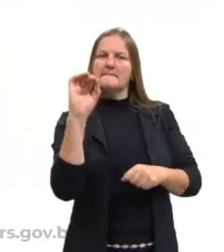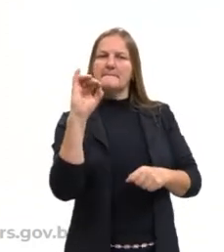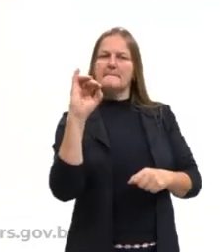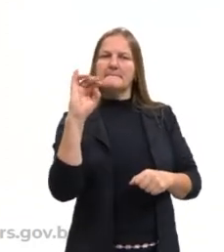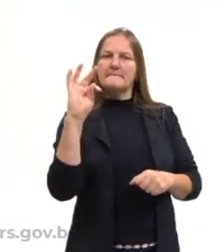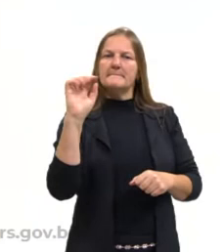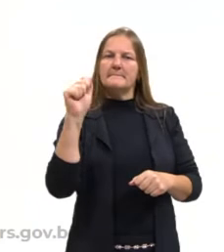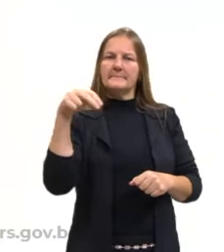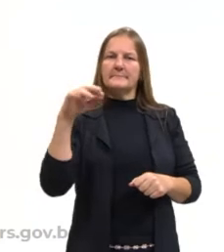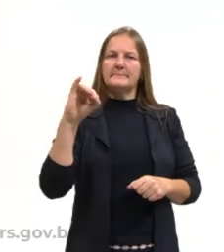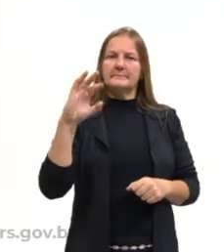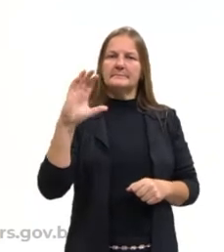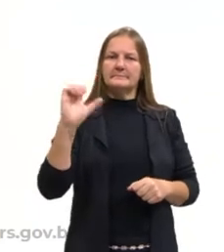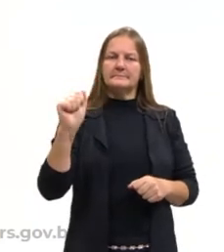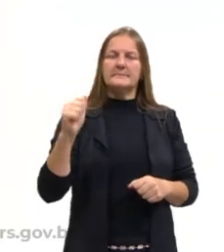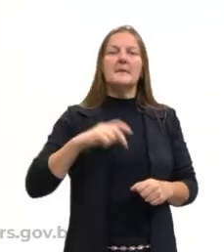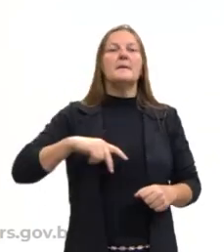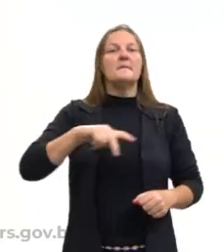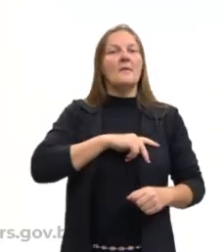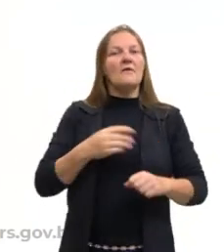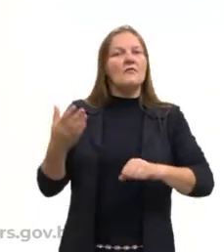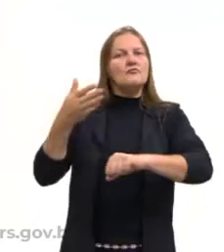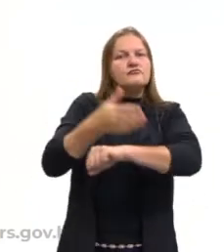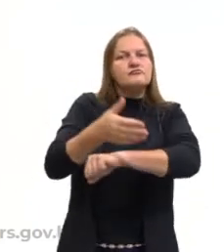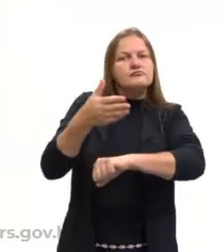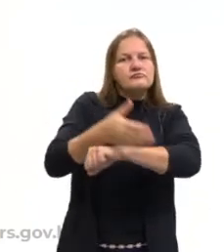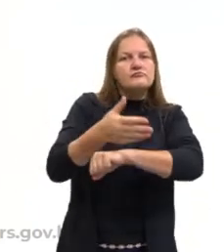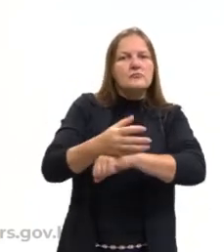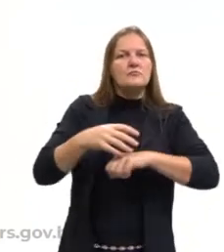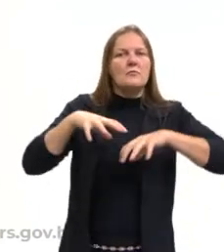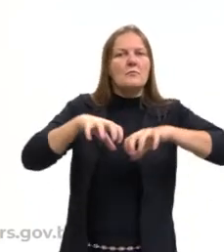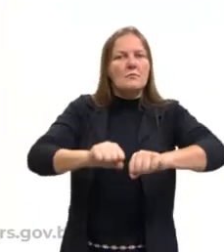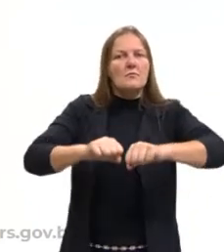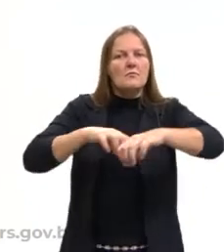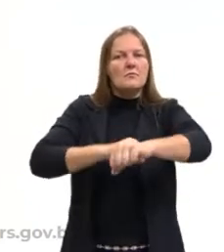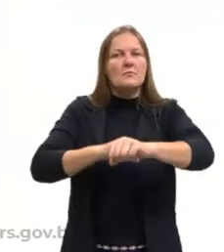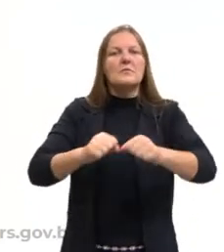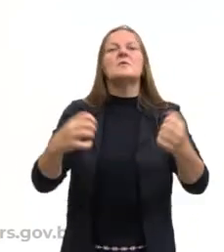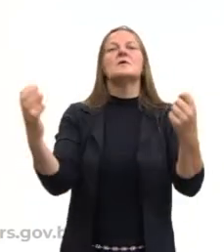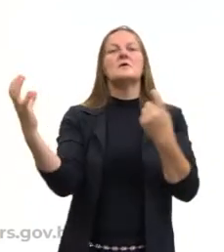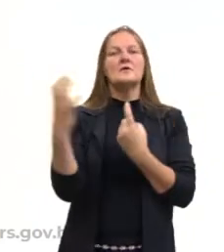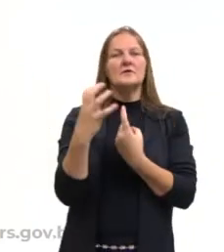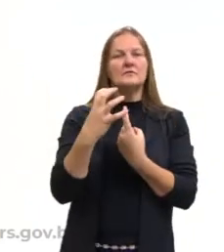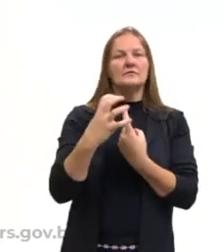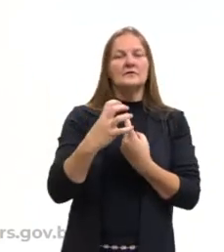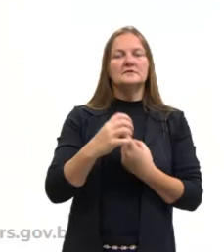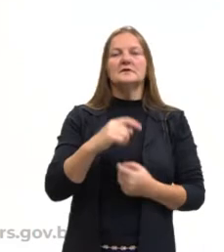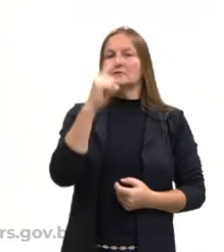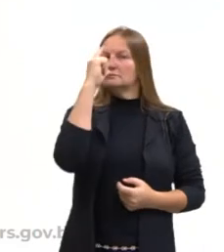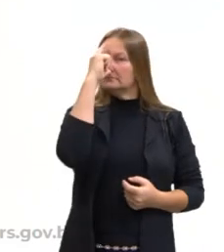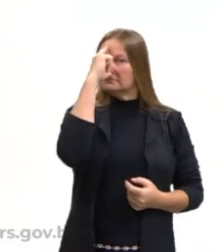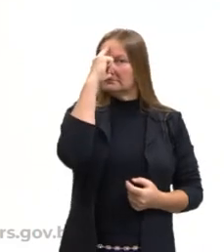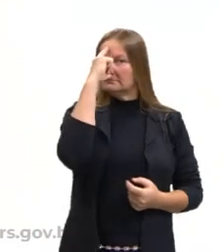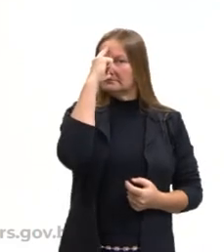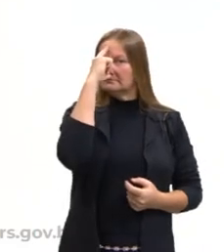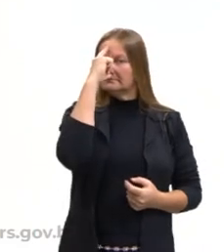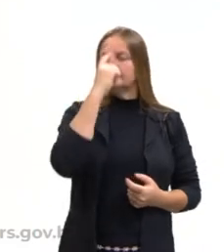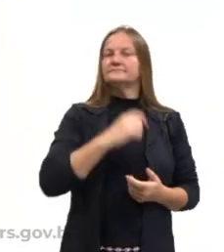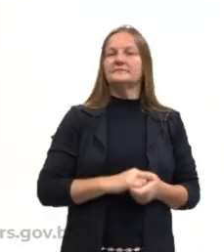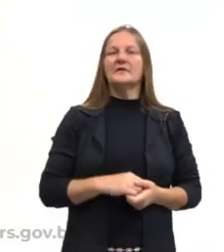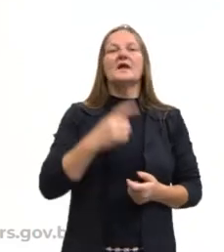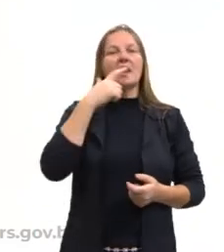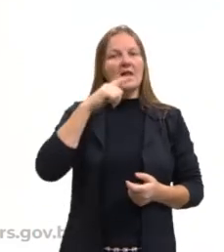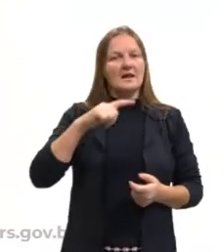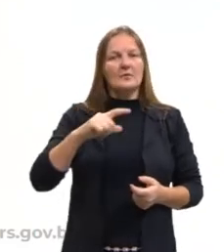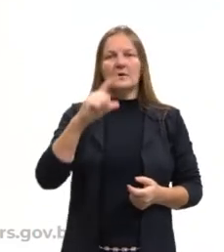invasão de muitos povos. E com esta invasão, houve a influência da língua latina. A